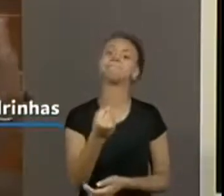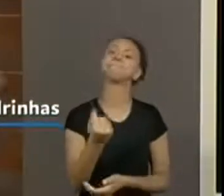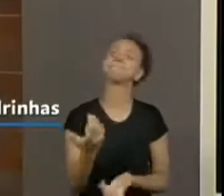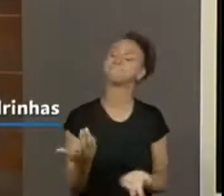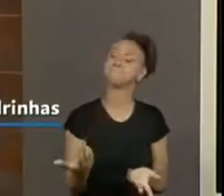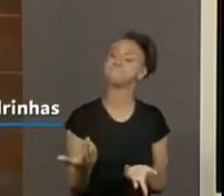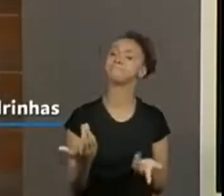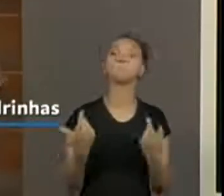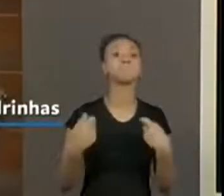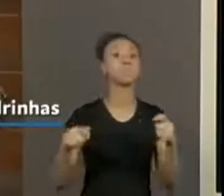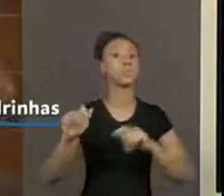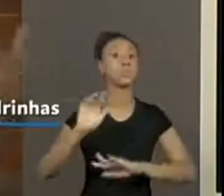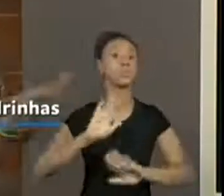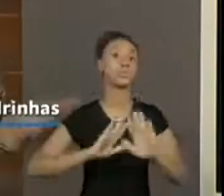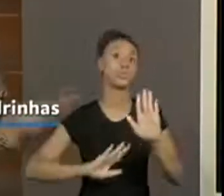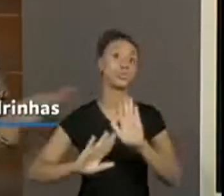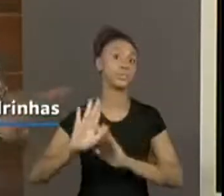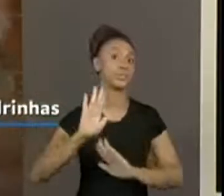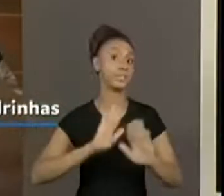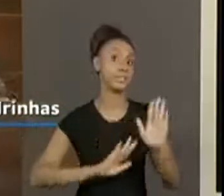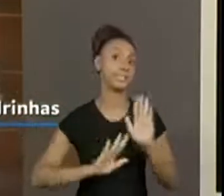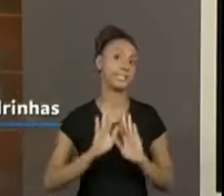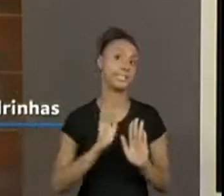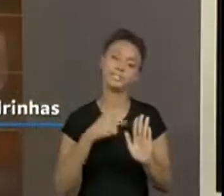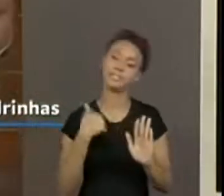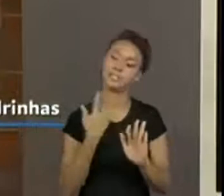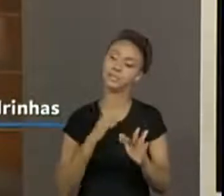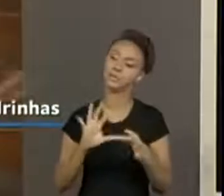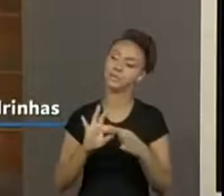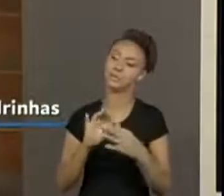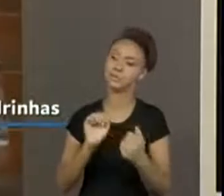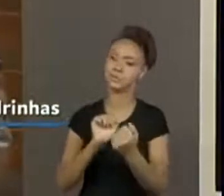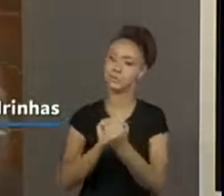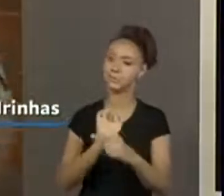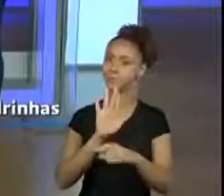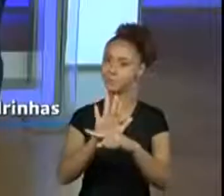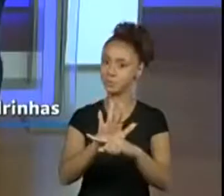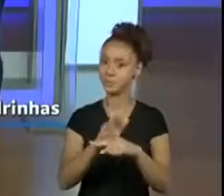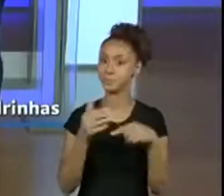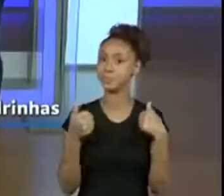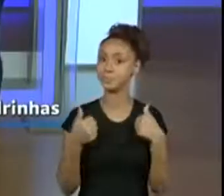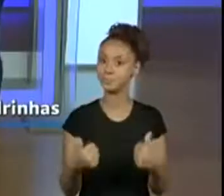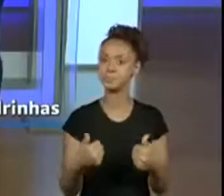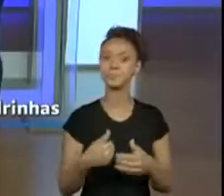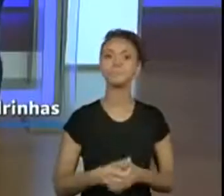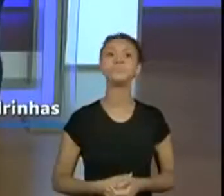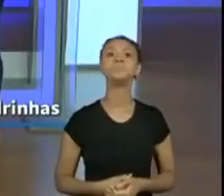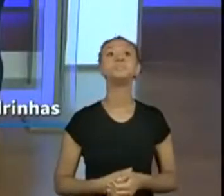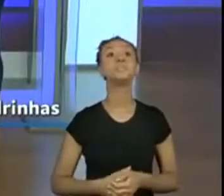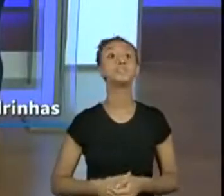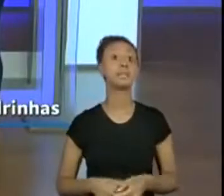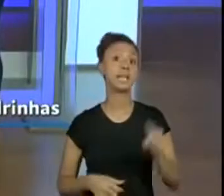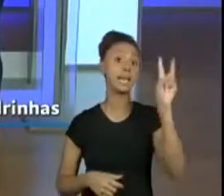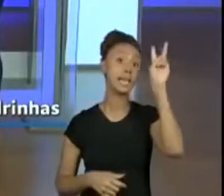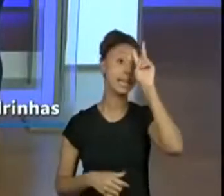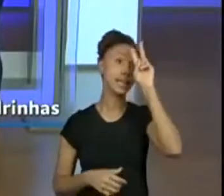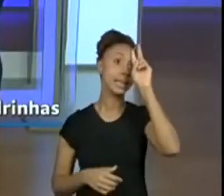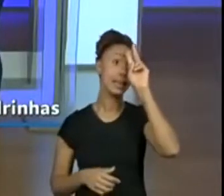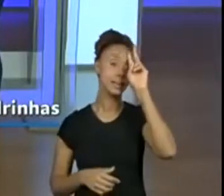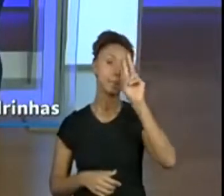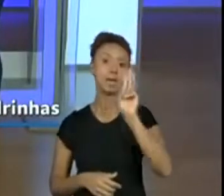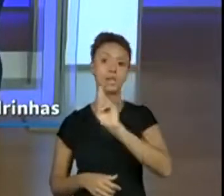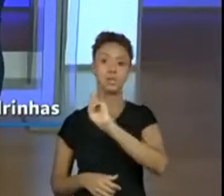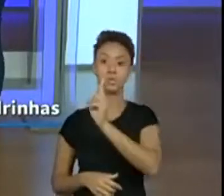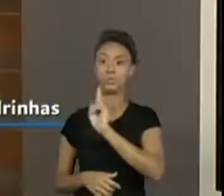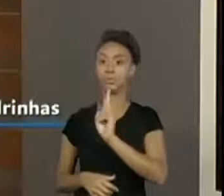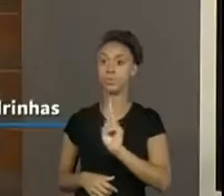tomar cuidado, faz parte de a gente construir isso com vocês. Certo? Bom, vamos só retomar aquela lista, escolher só um nome, hoje